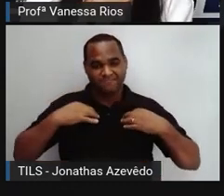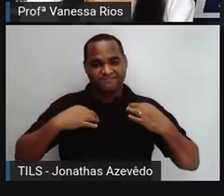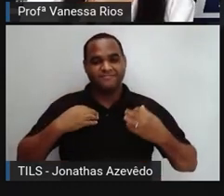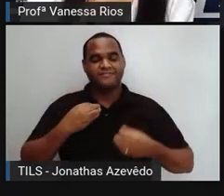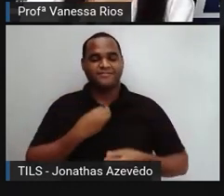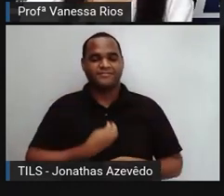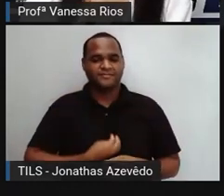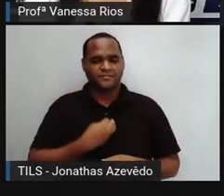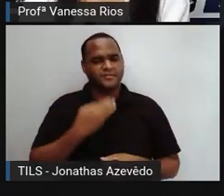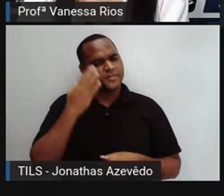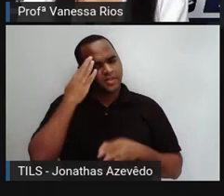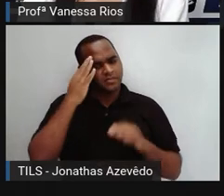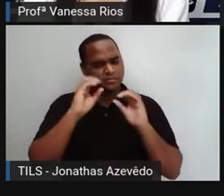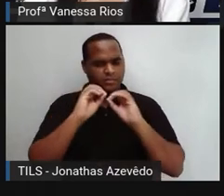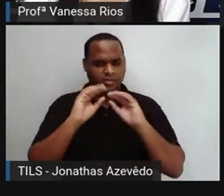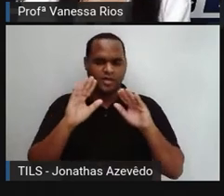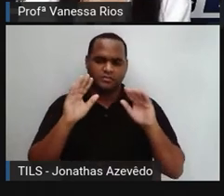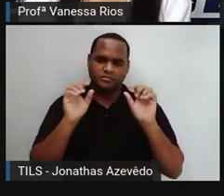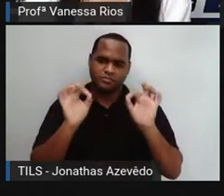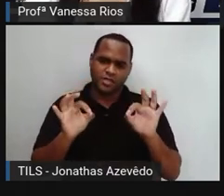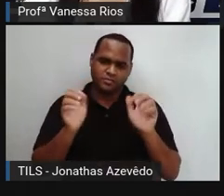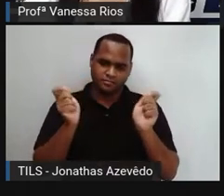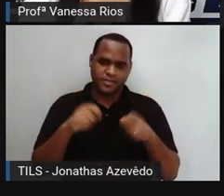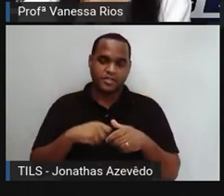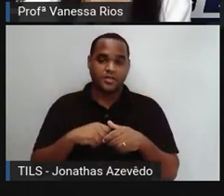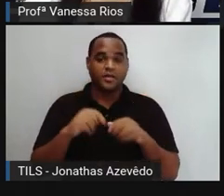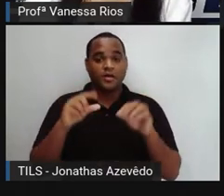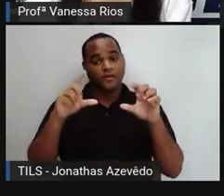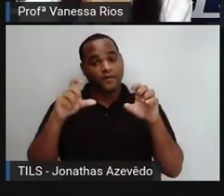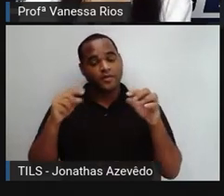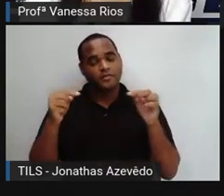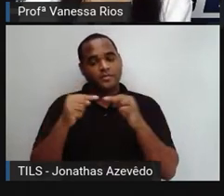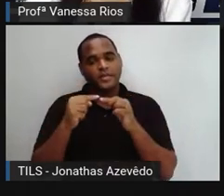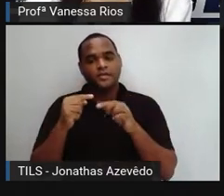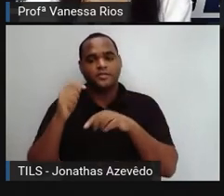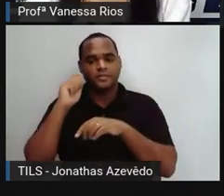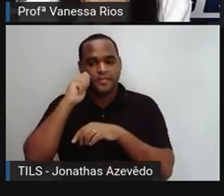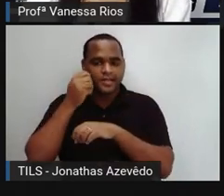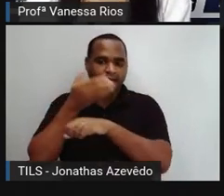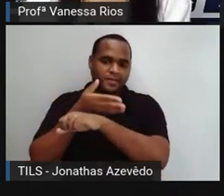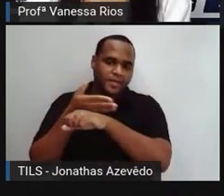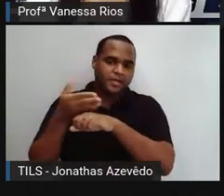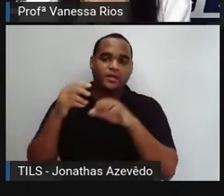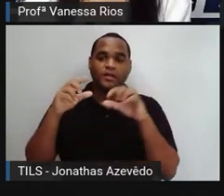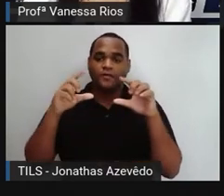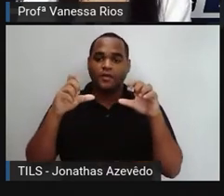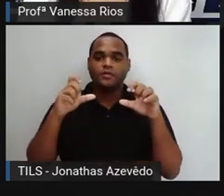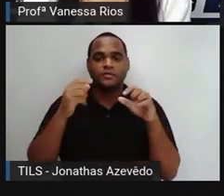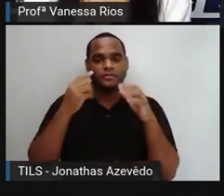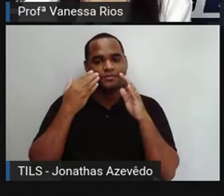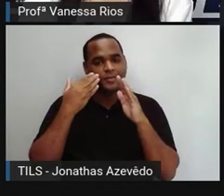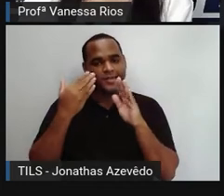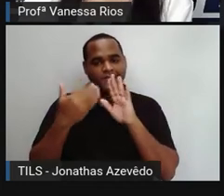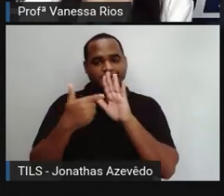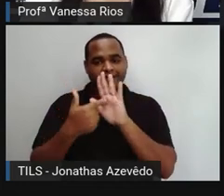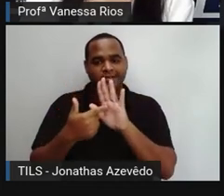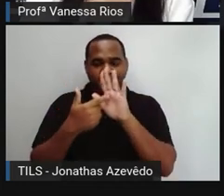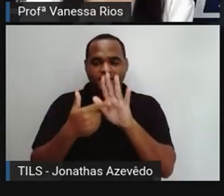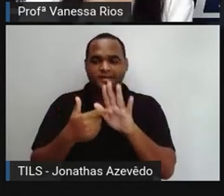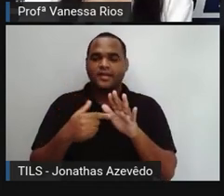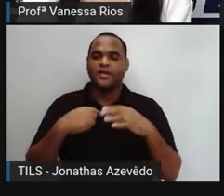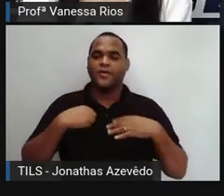gente vê isso claramente, né? A fotografia em preto e branco, aí a primeira fotografia que a PRO mostrou, trazem roupas